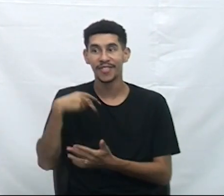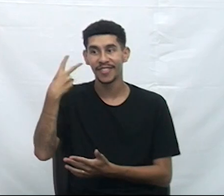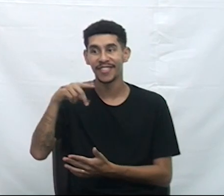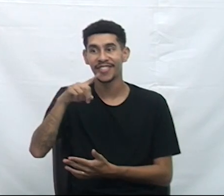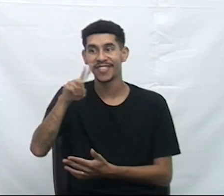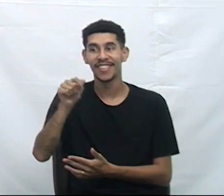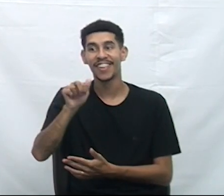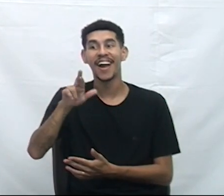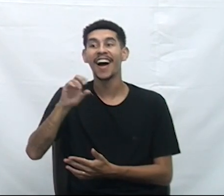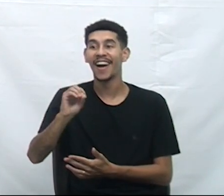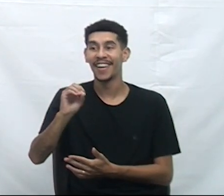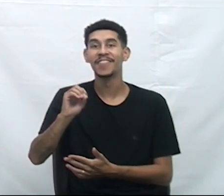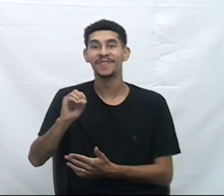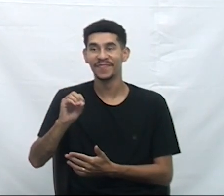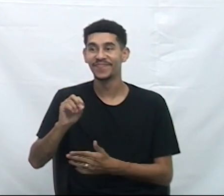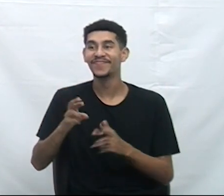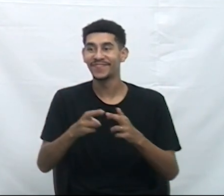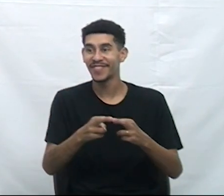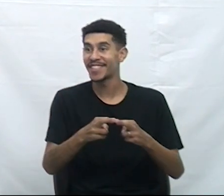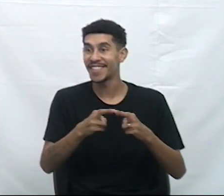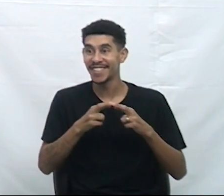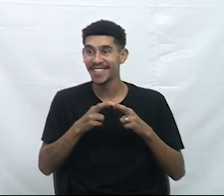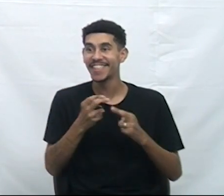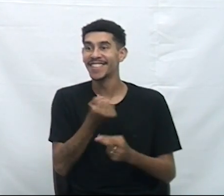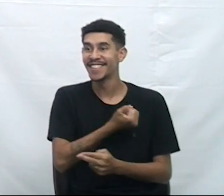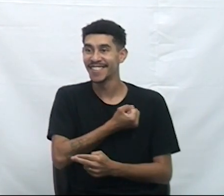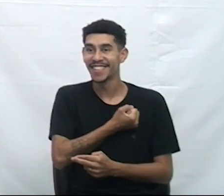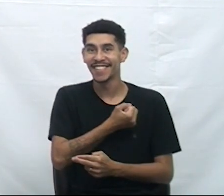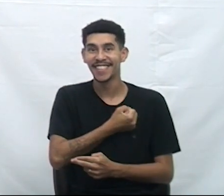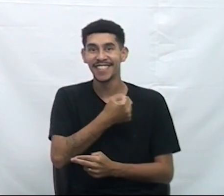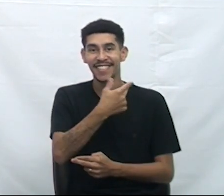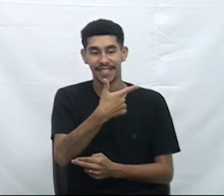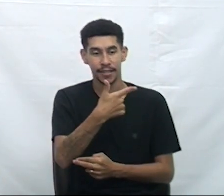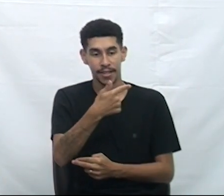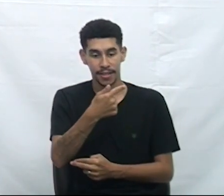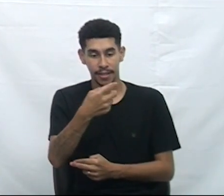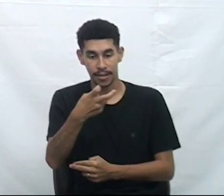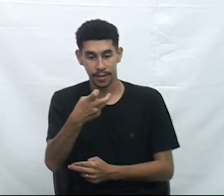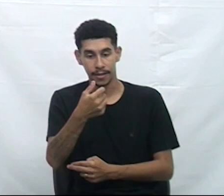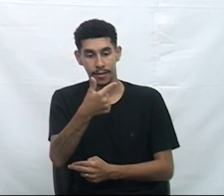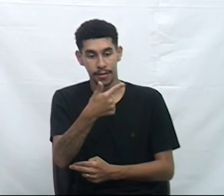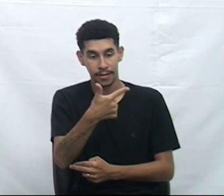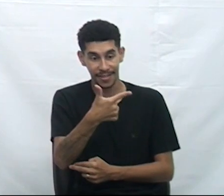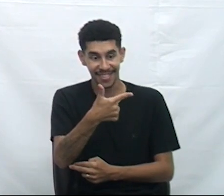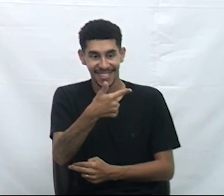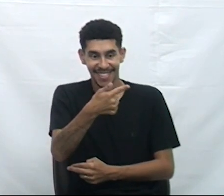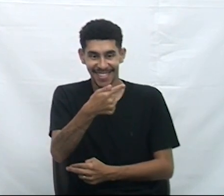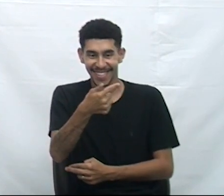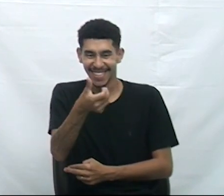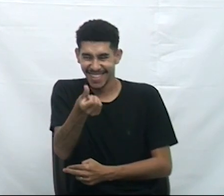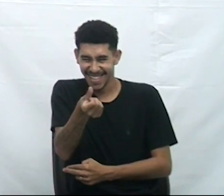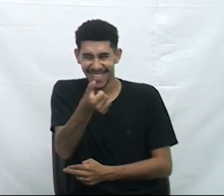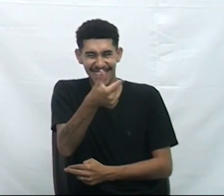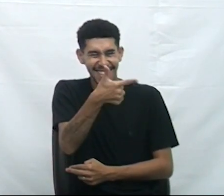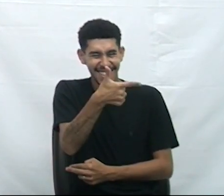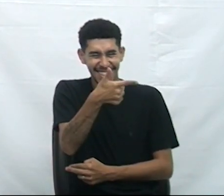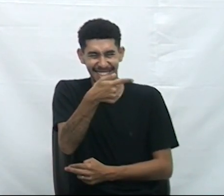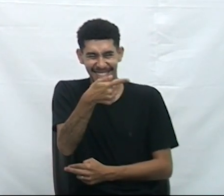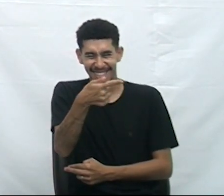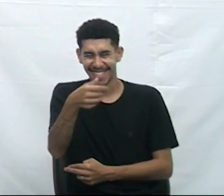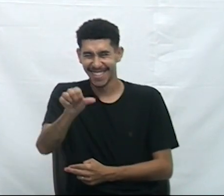José Casagrande. Requerimentos número 275, 276 e 279, de 2024,